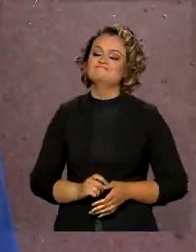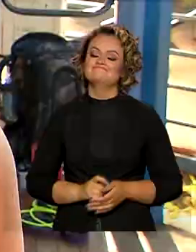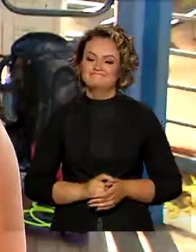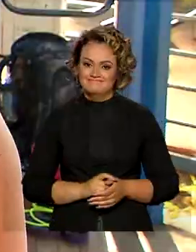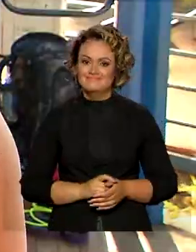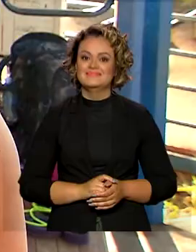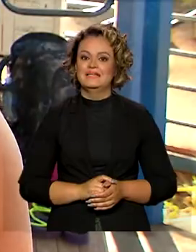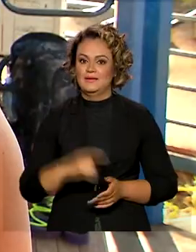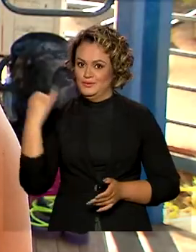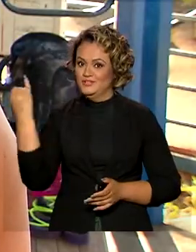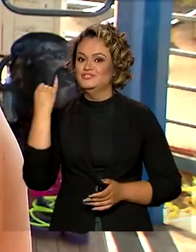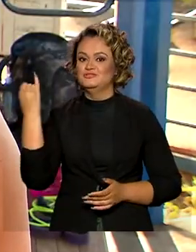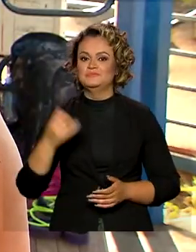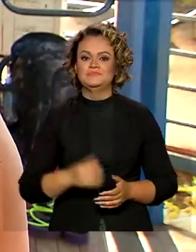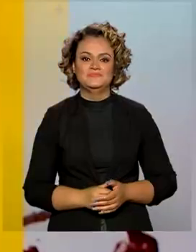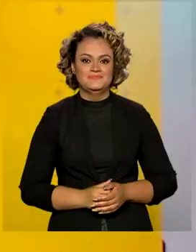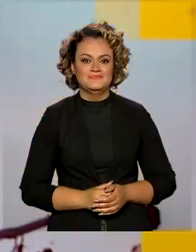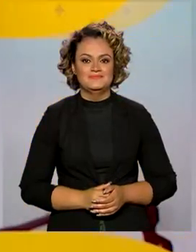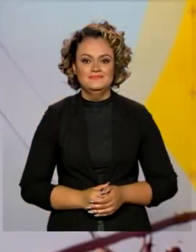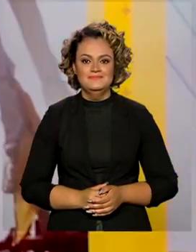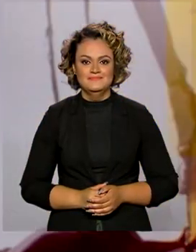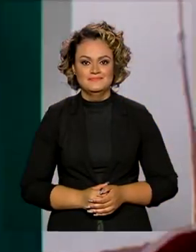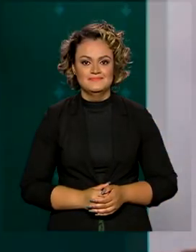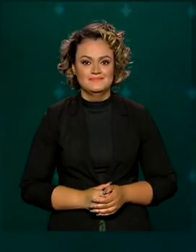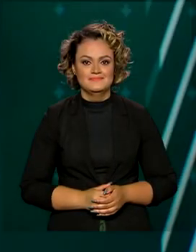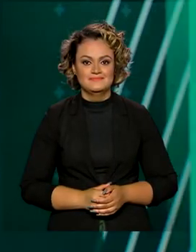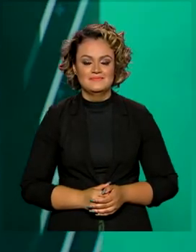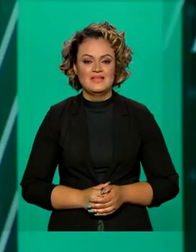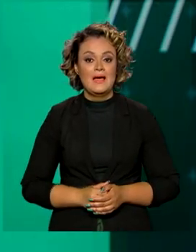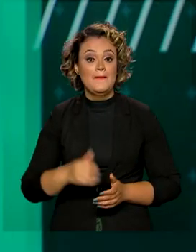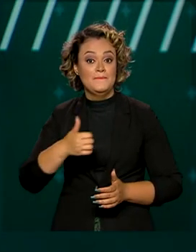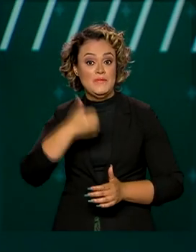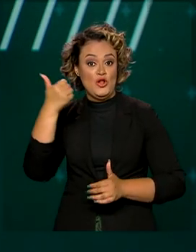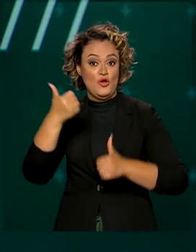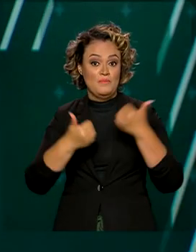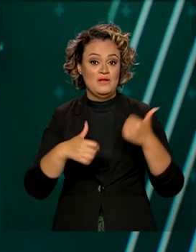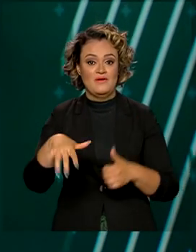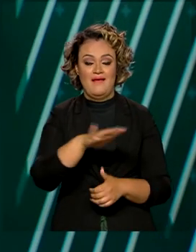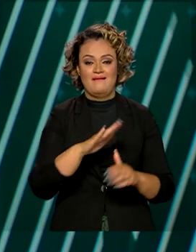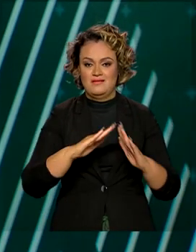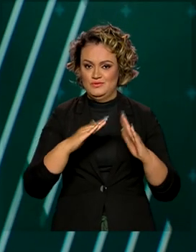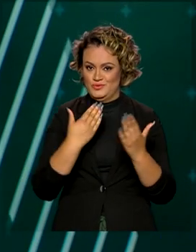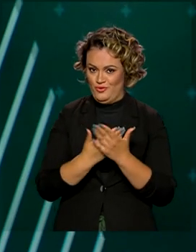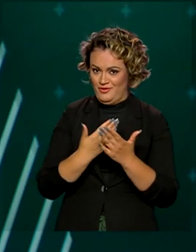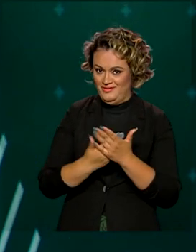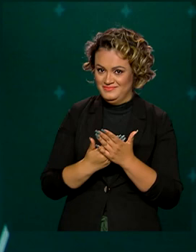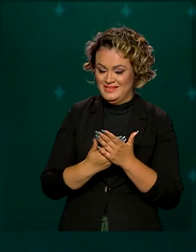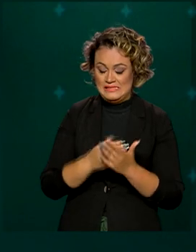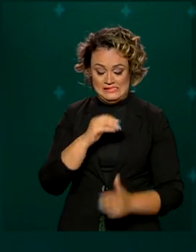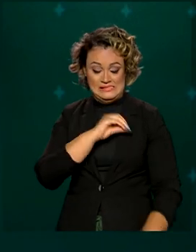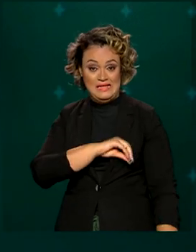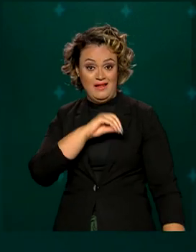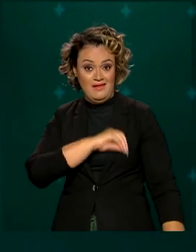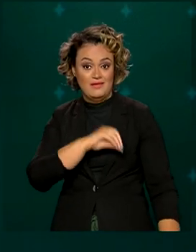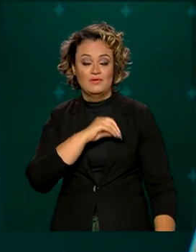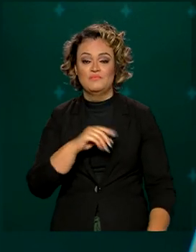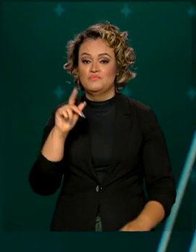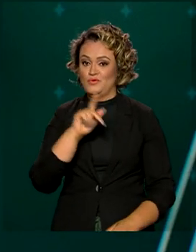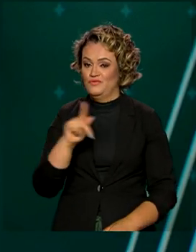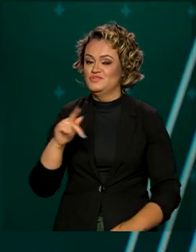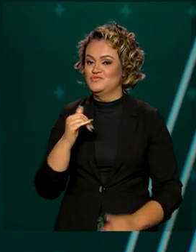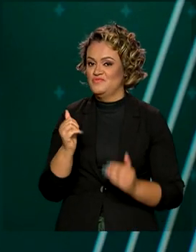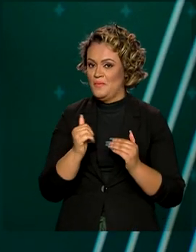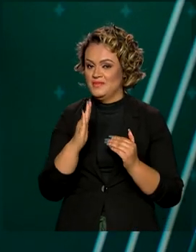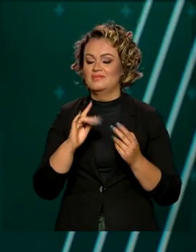esforço é muito importante para a gente. Melhorias no ambiente escolar, aumento salarial para professores,